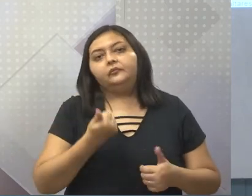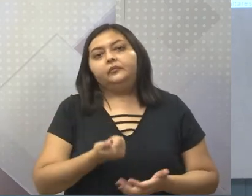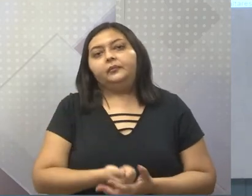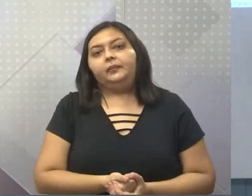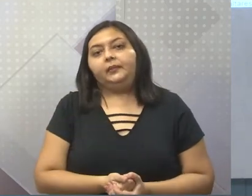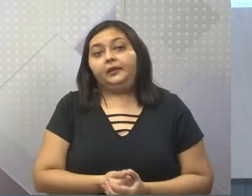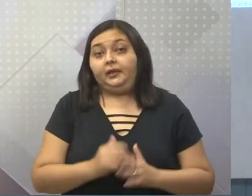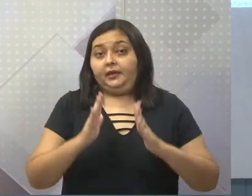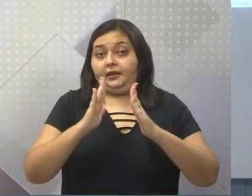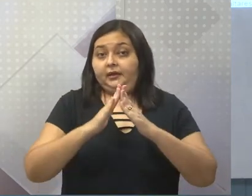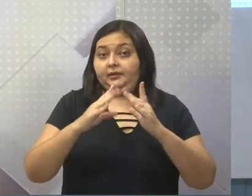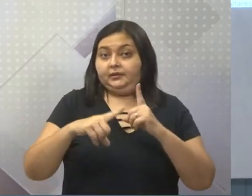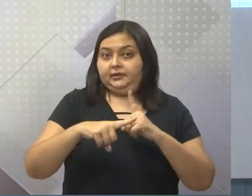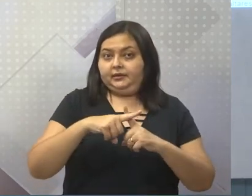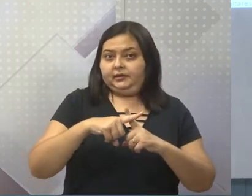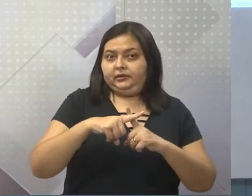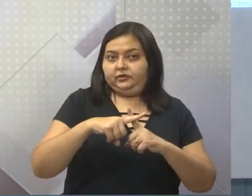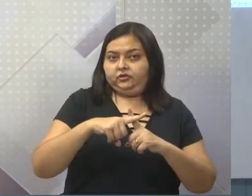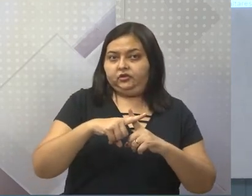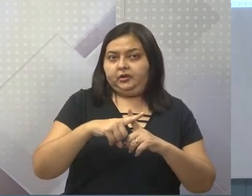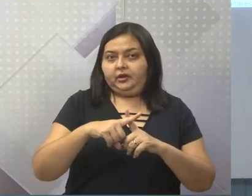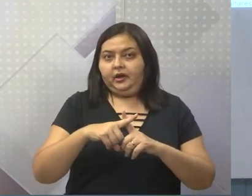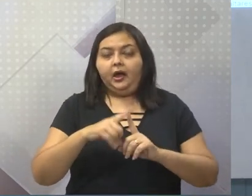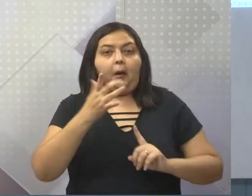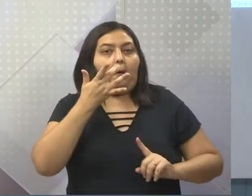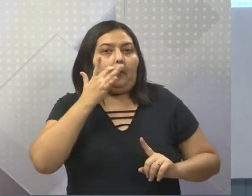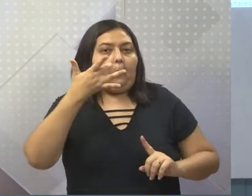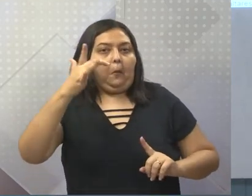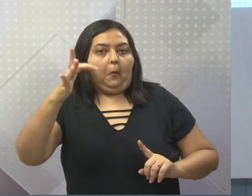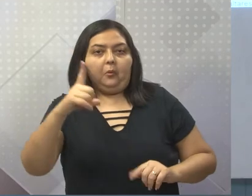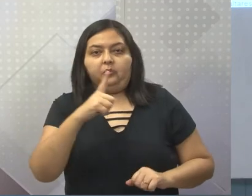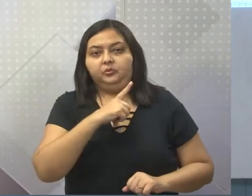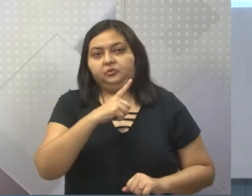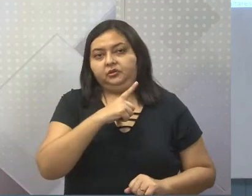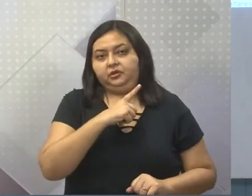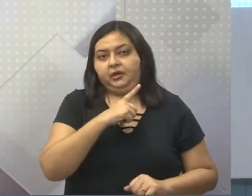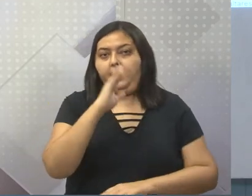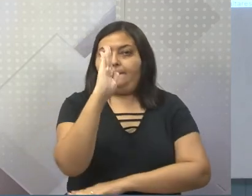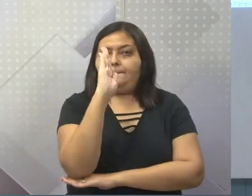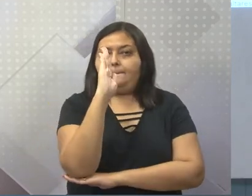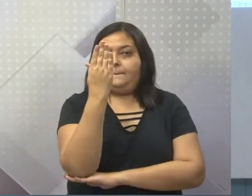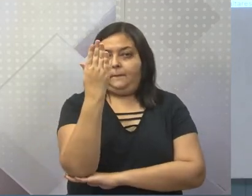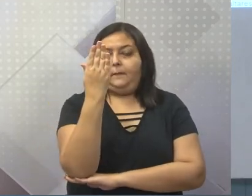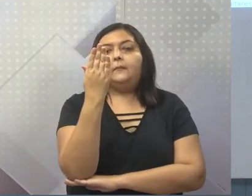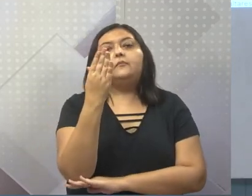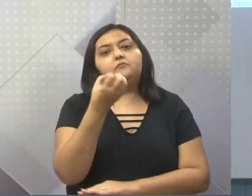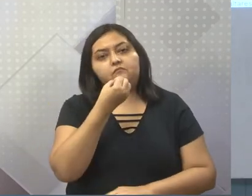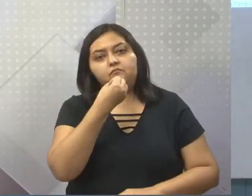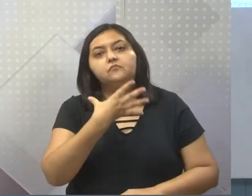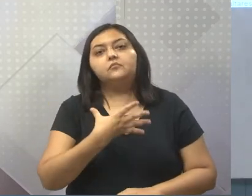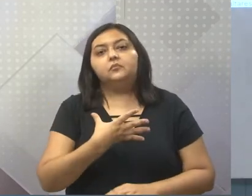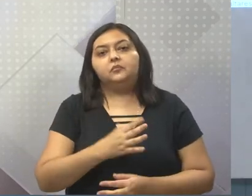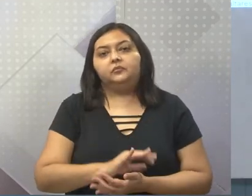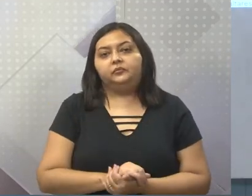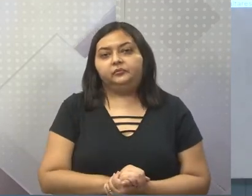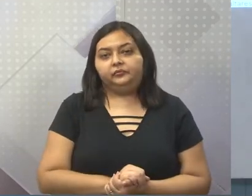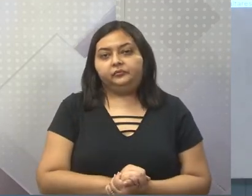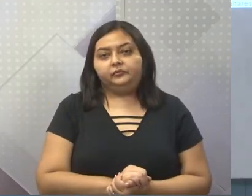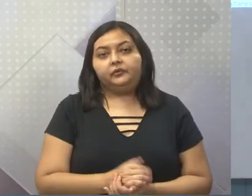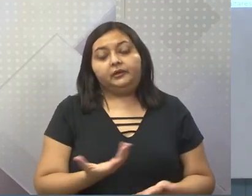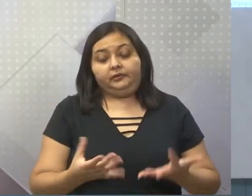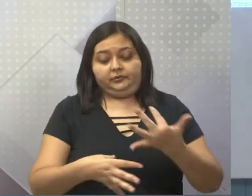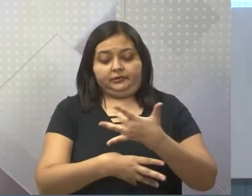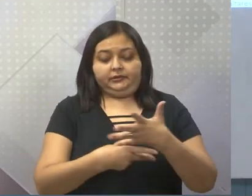os altares da igreja eram revestidos. Revestidos, muitas vezes, de ouro. É uma madeira muito boa, sinal. Inclusive, essas cidades,